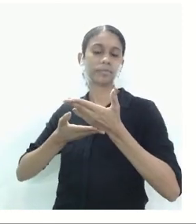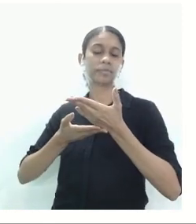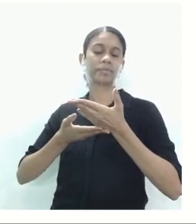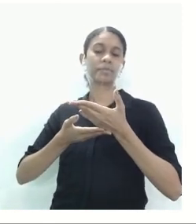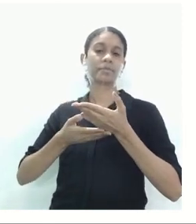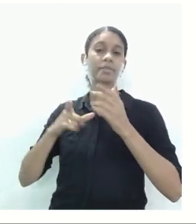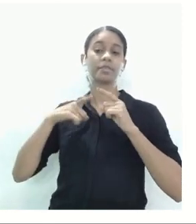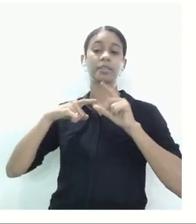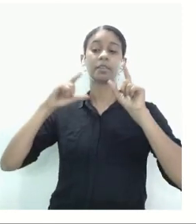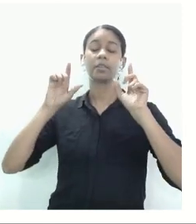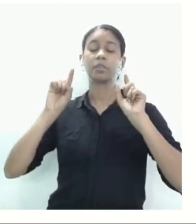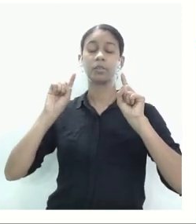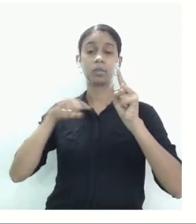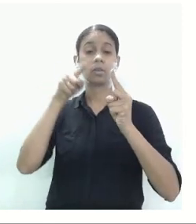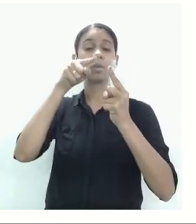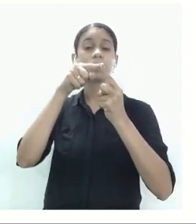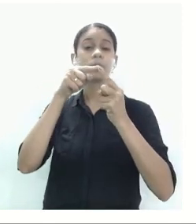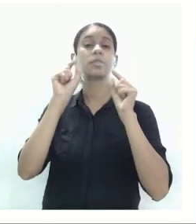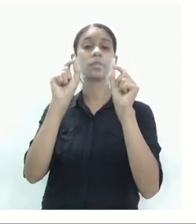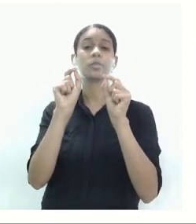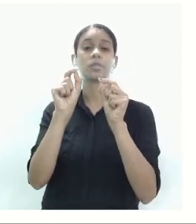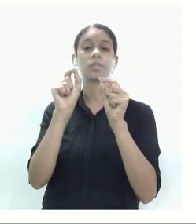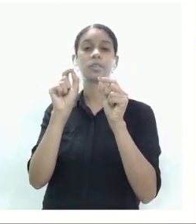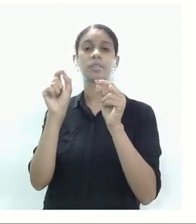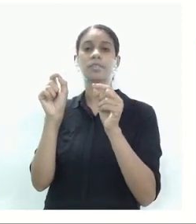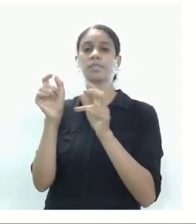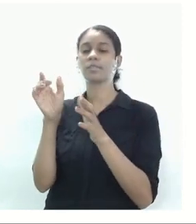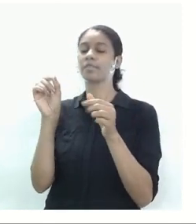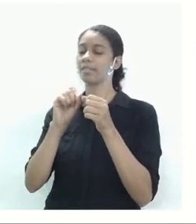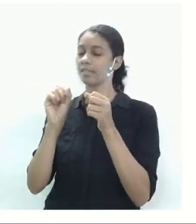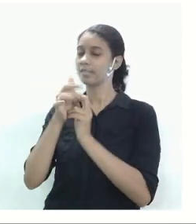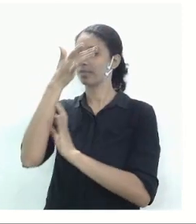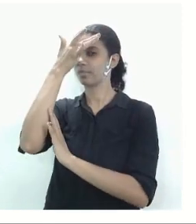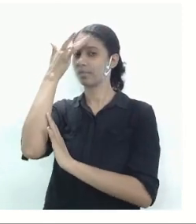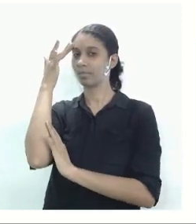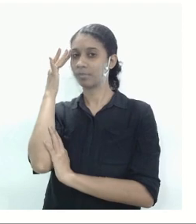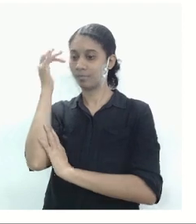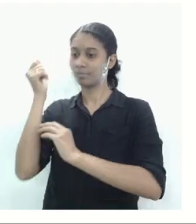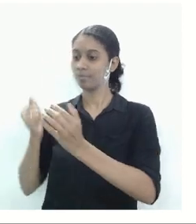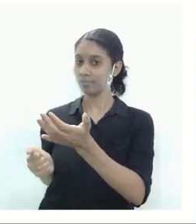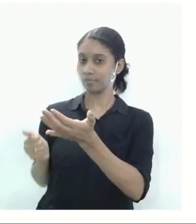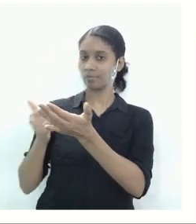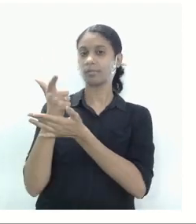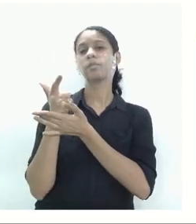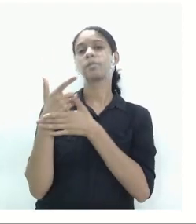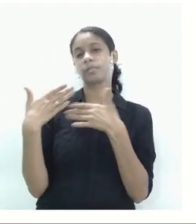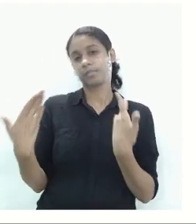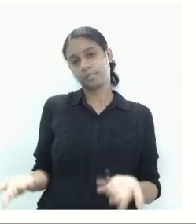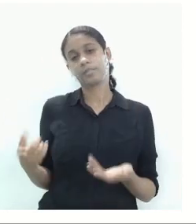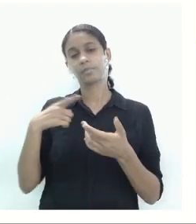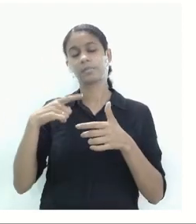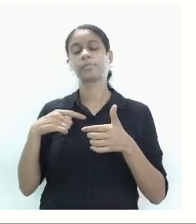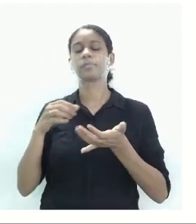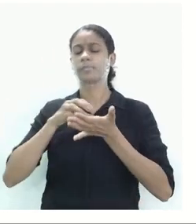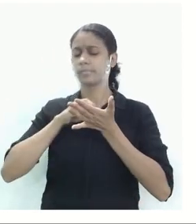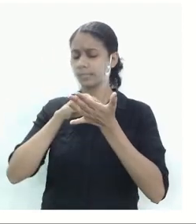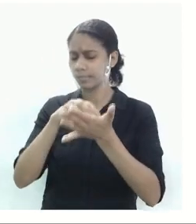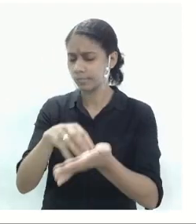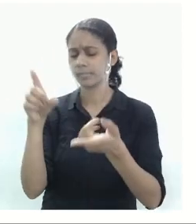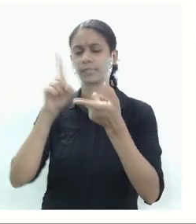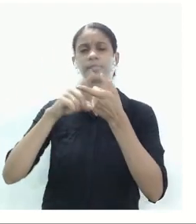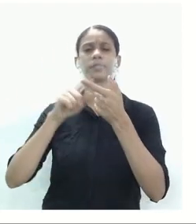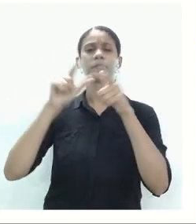buscar o mercado consumidor. E aí o transporte, a infraestrutura, o